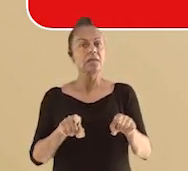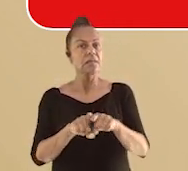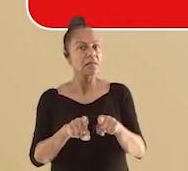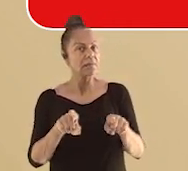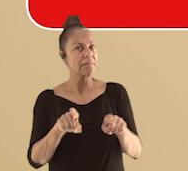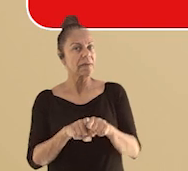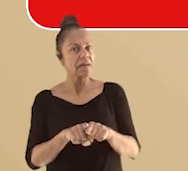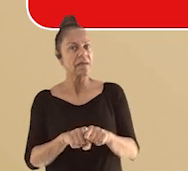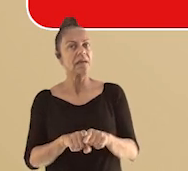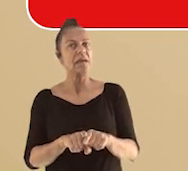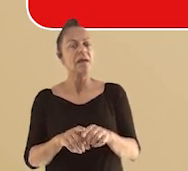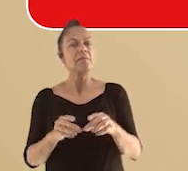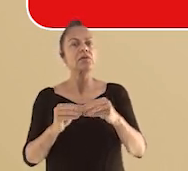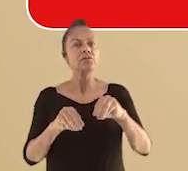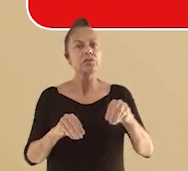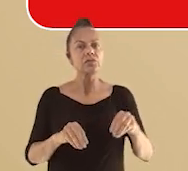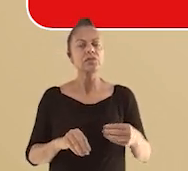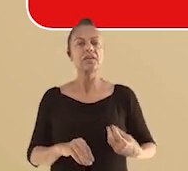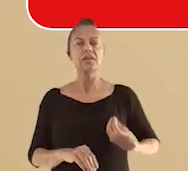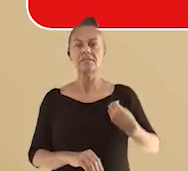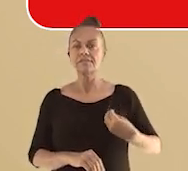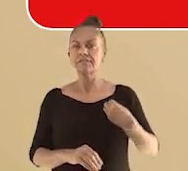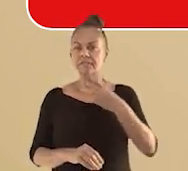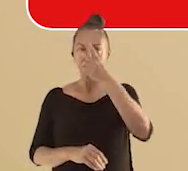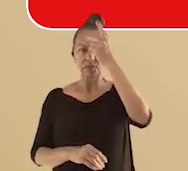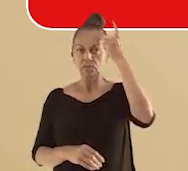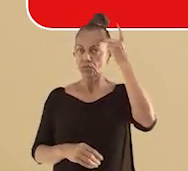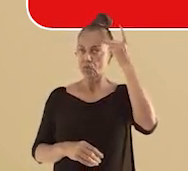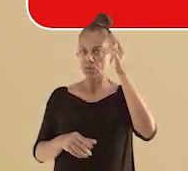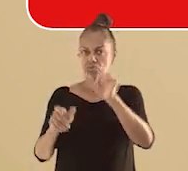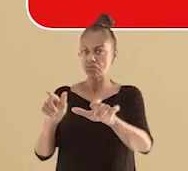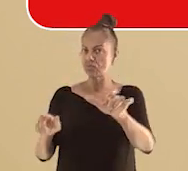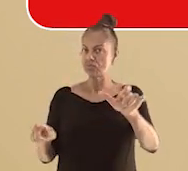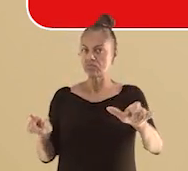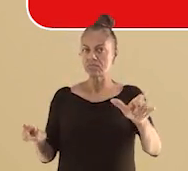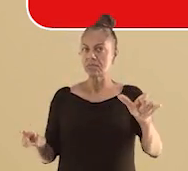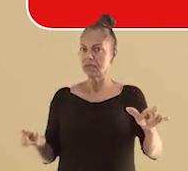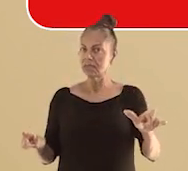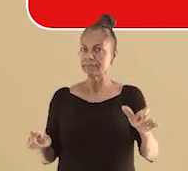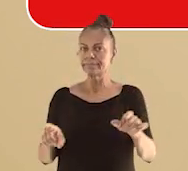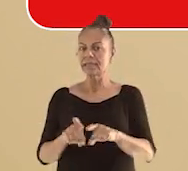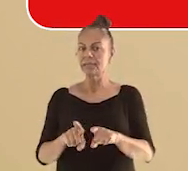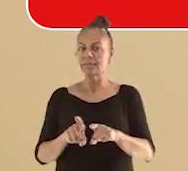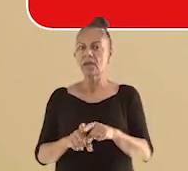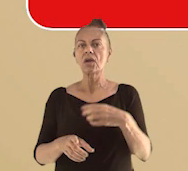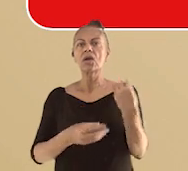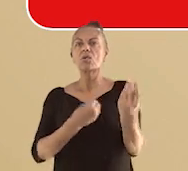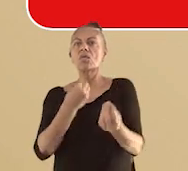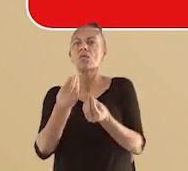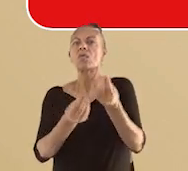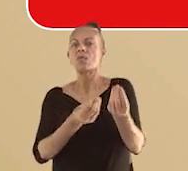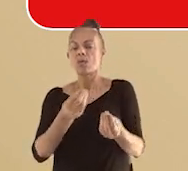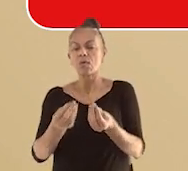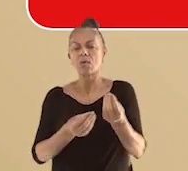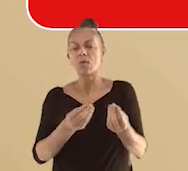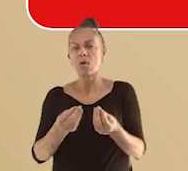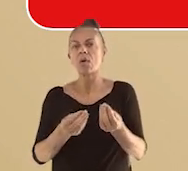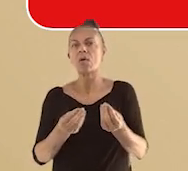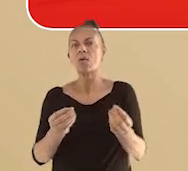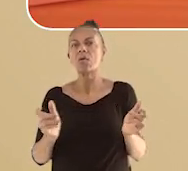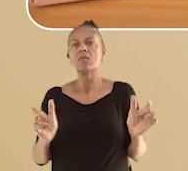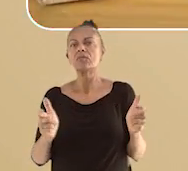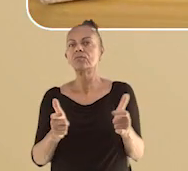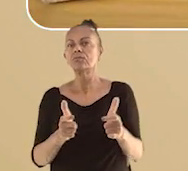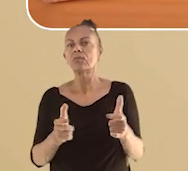não afeta só a vida dos animais, ele também afeta a vida dos seres humanos. Então, uma forma de amenizar tais